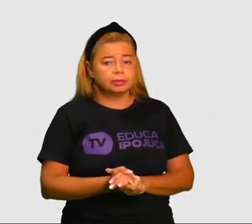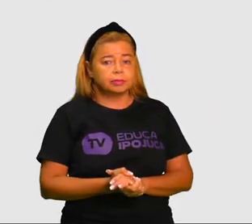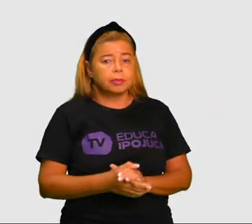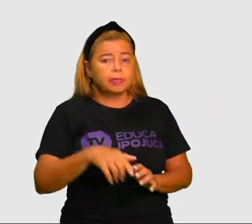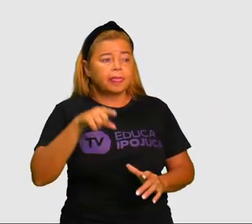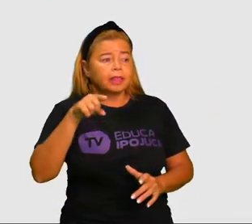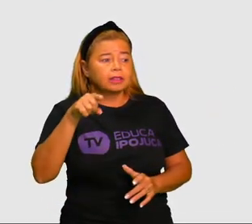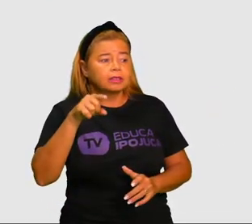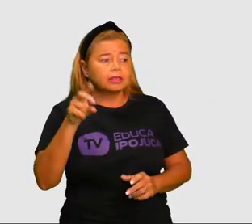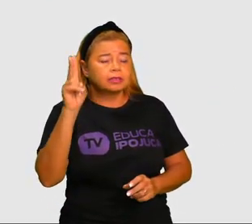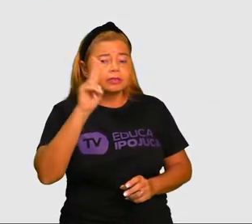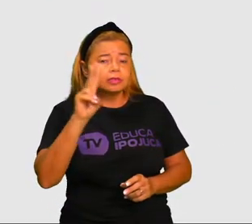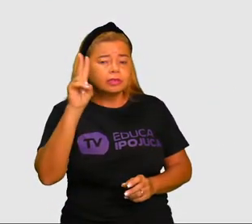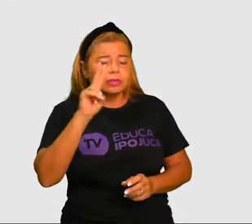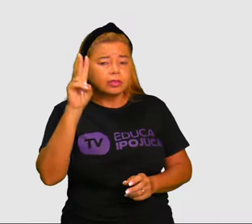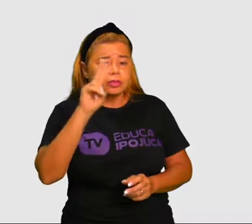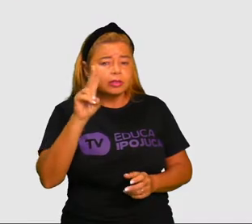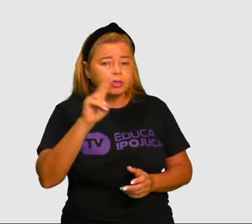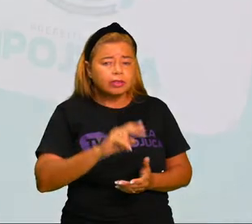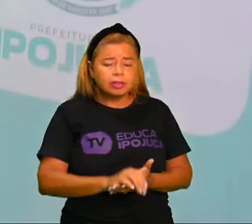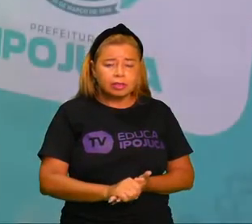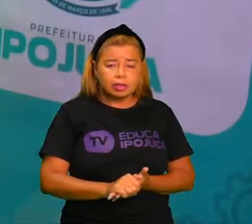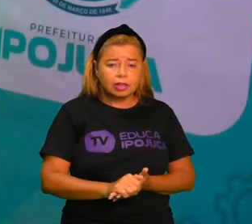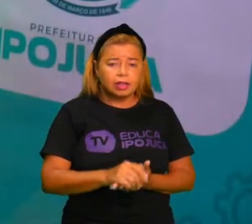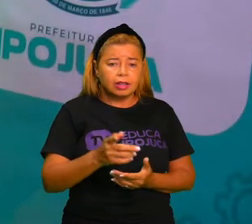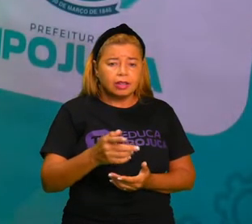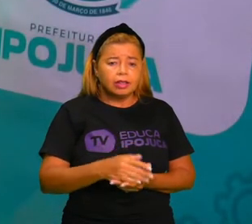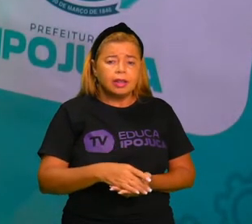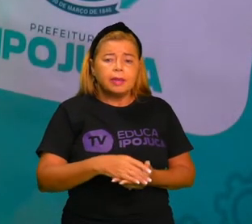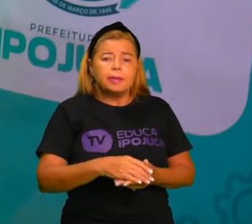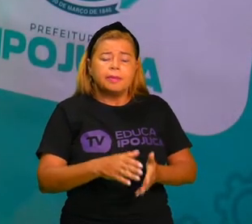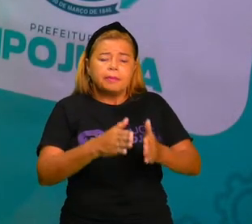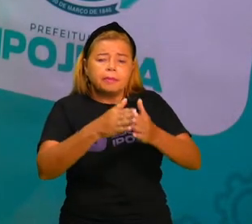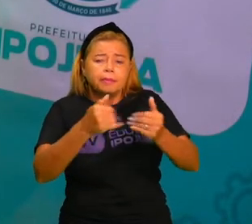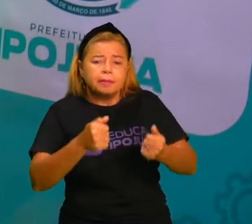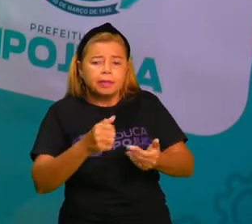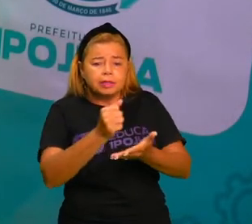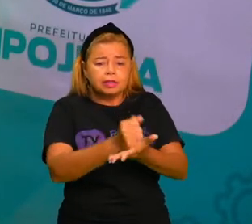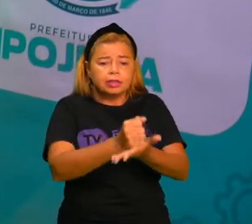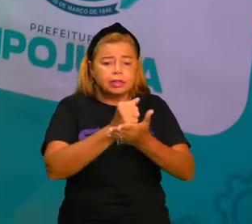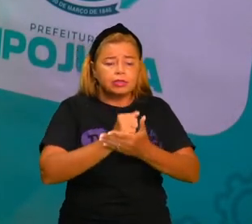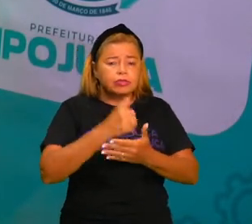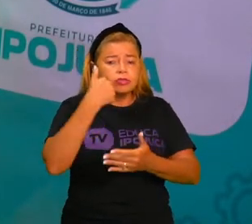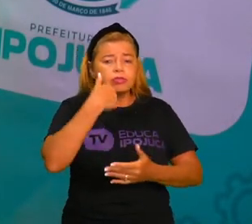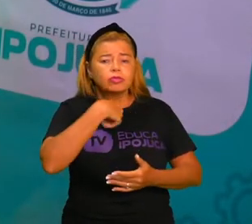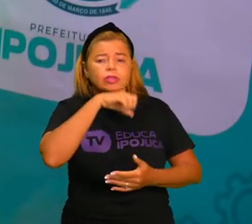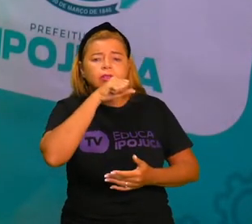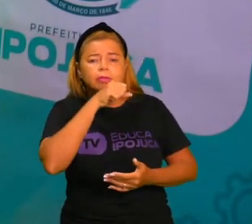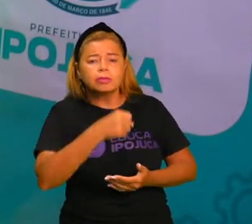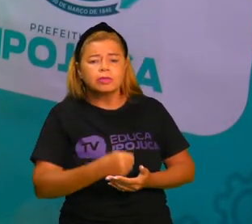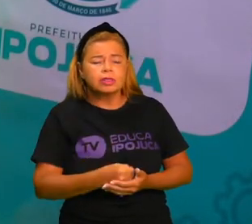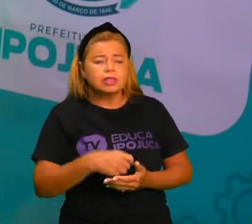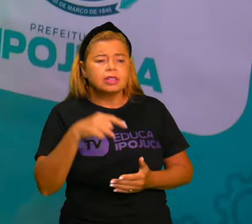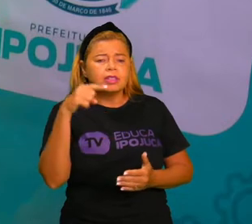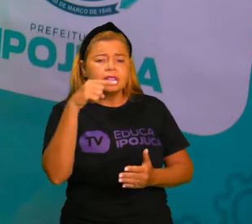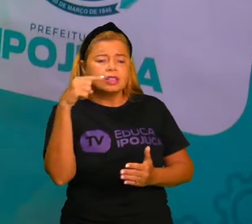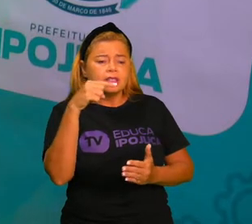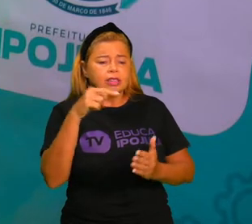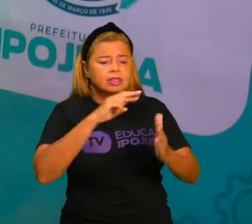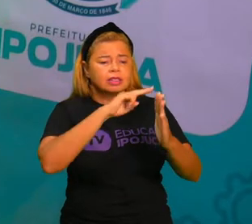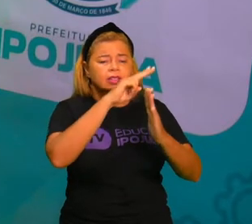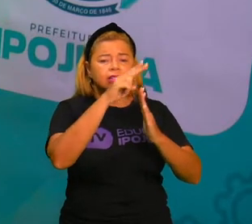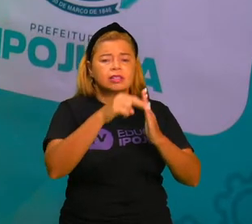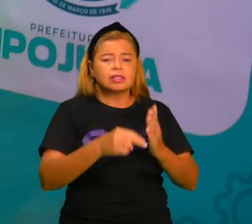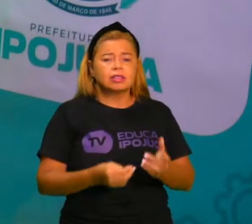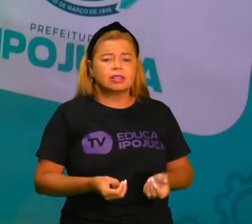pergunta. Mãe, a minha professora, meu coleguinha, que desenho é esse? Eu não estou entendendo. Mas, se você não